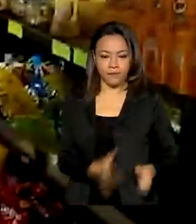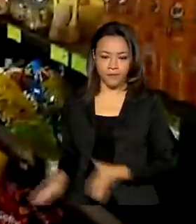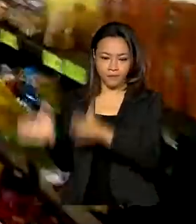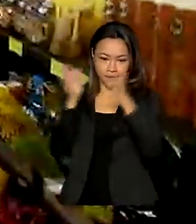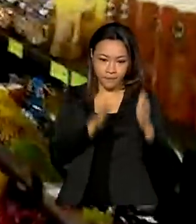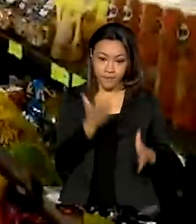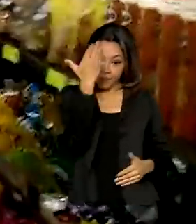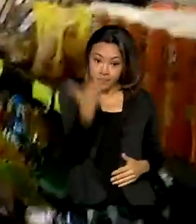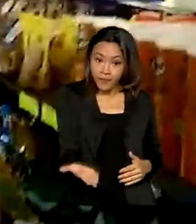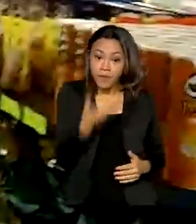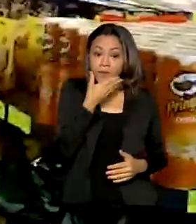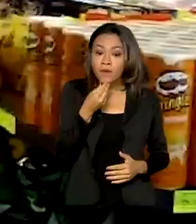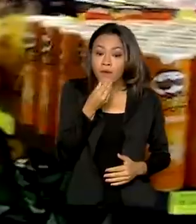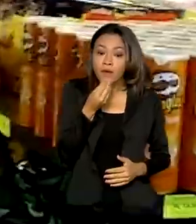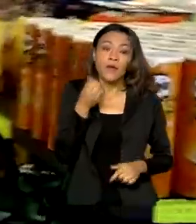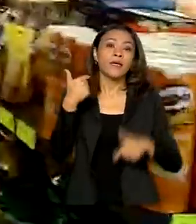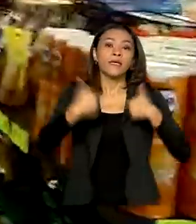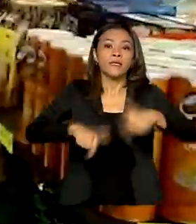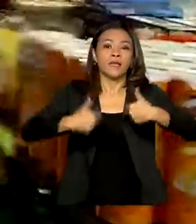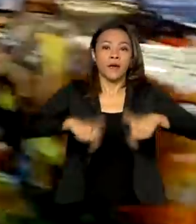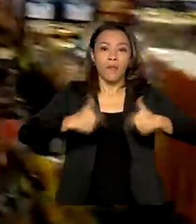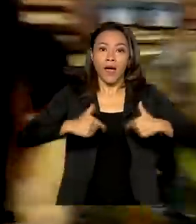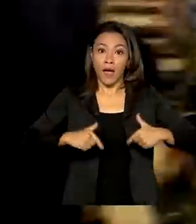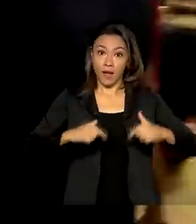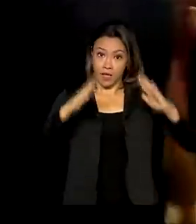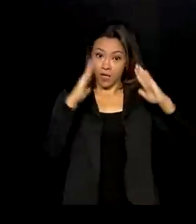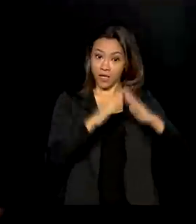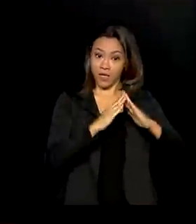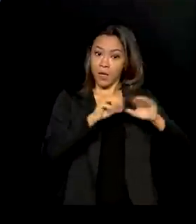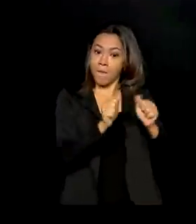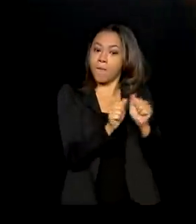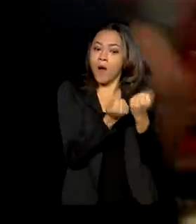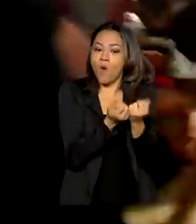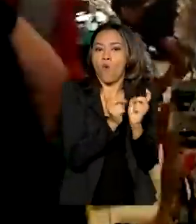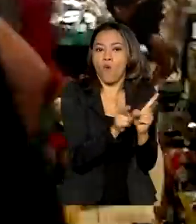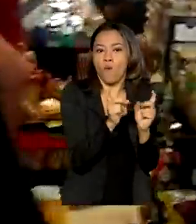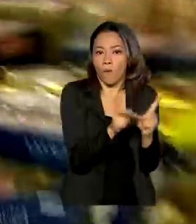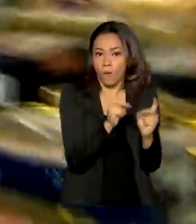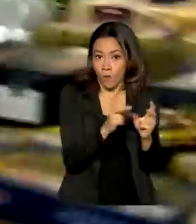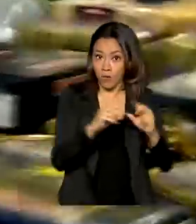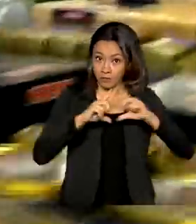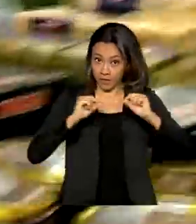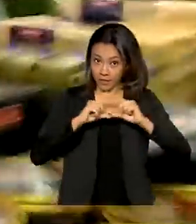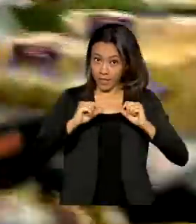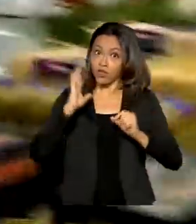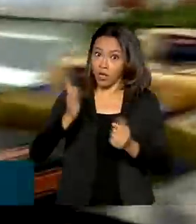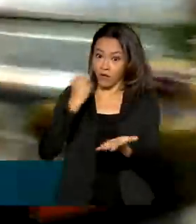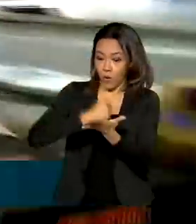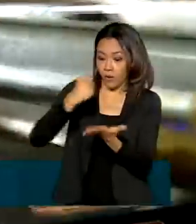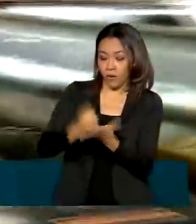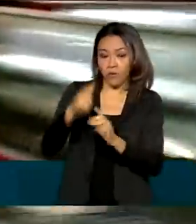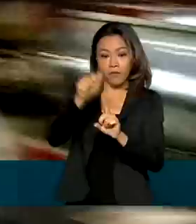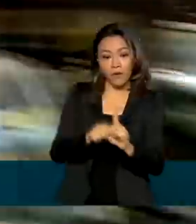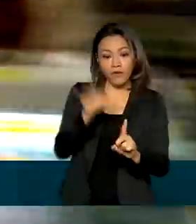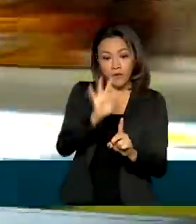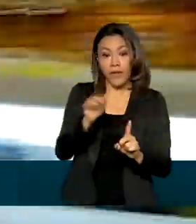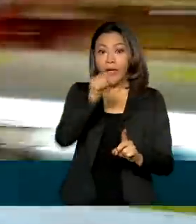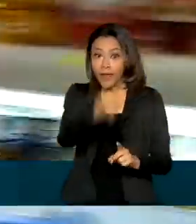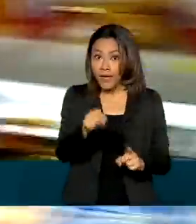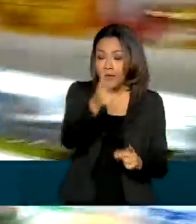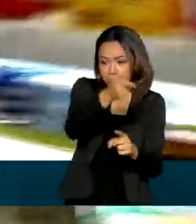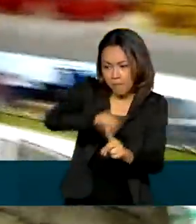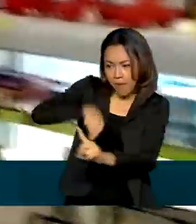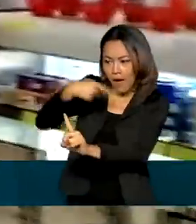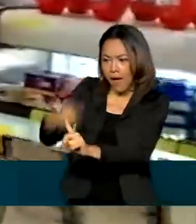Jadson, que agora trabalha em uma padaria de Brasília, foi contratado em fevereiro. Com ele, outros 400 mil